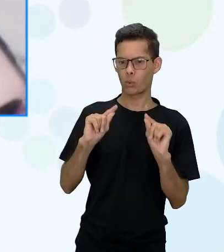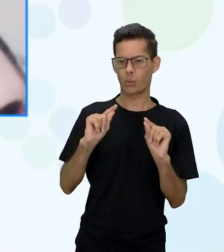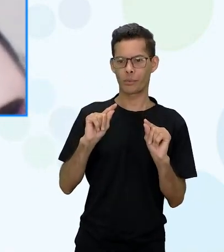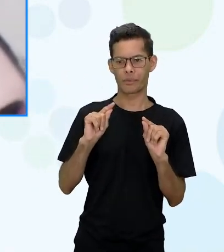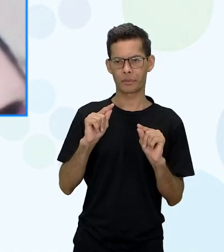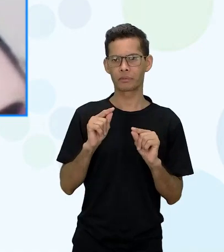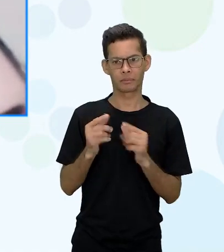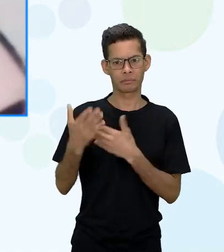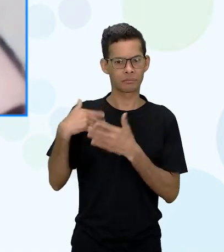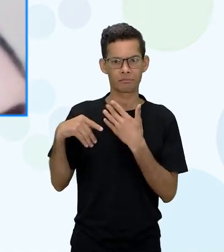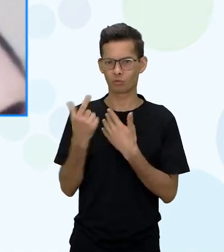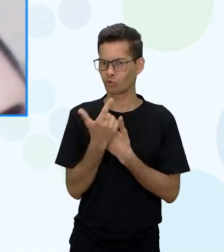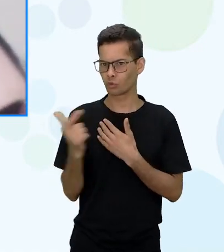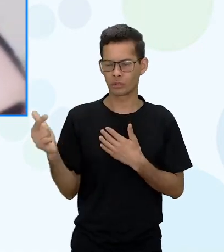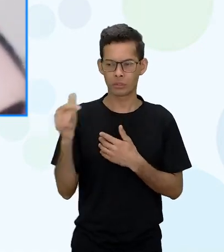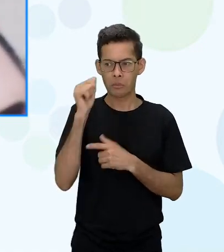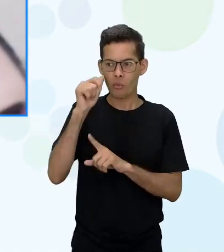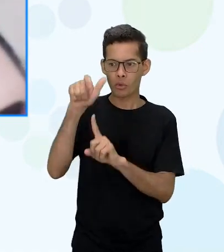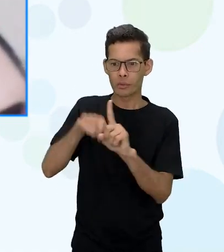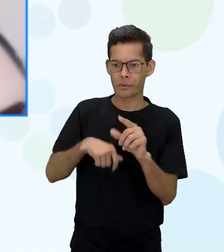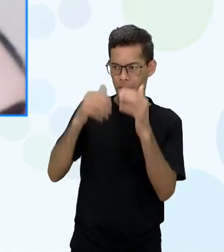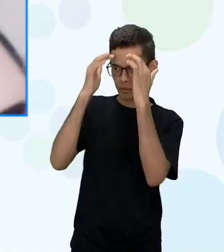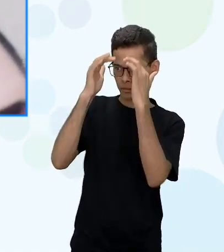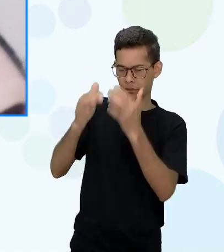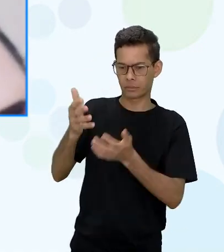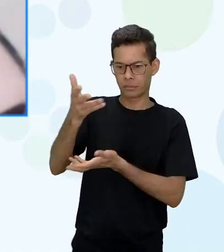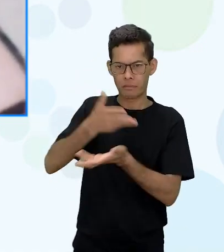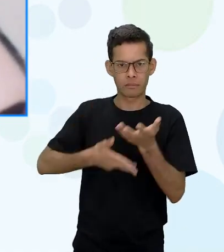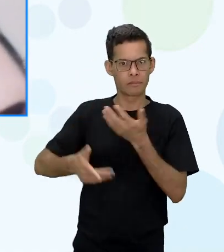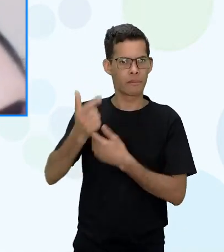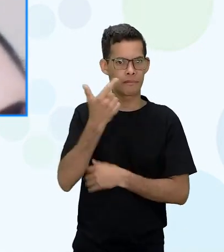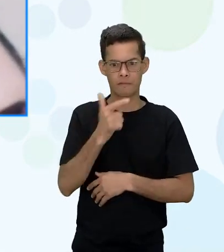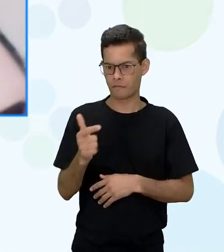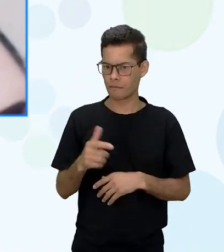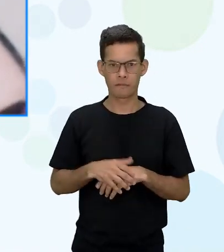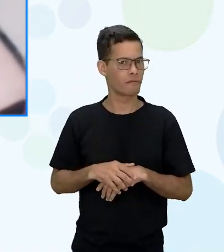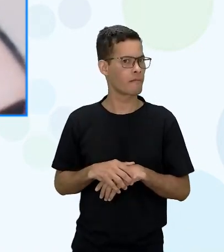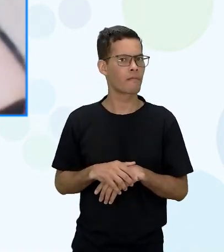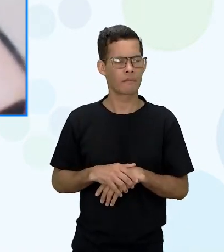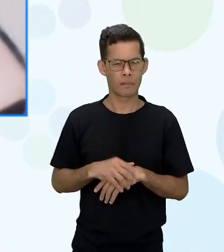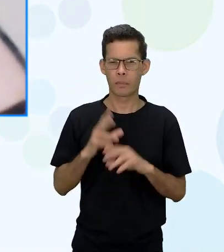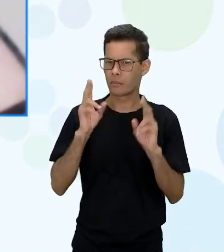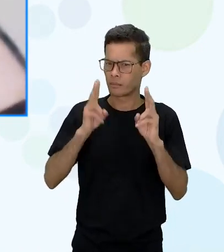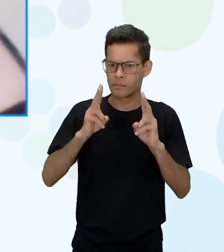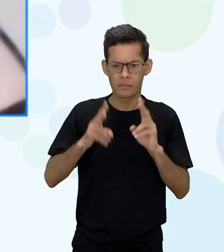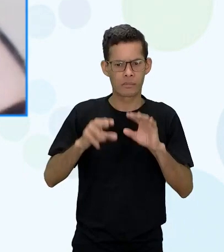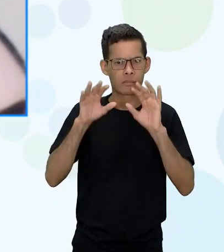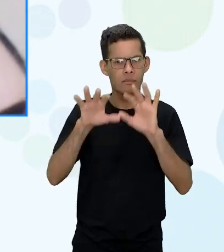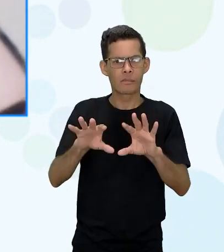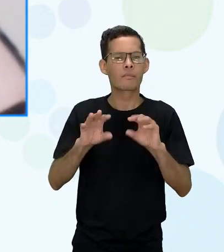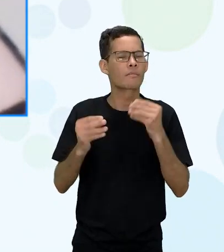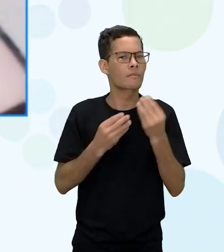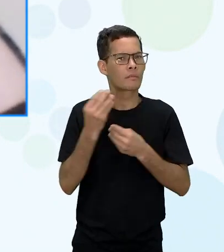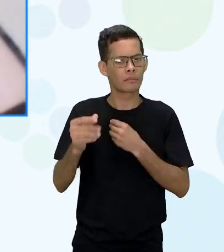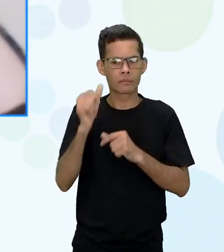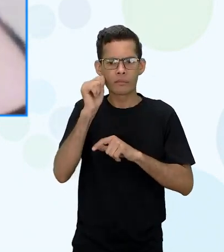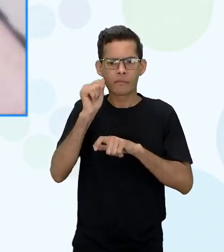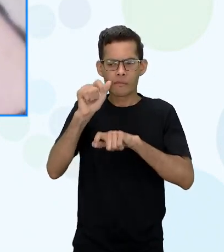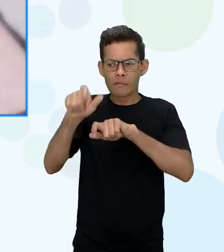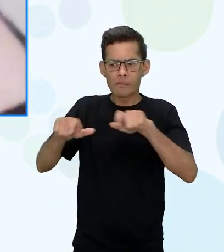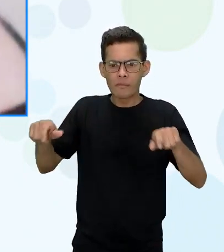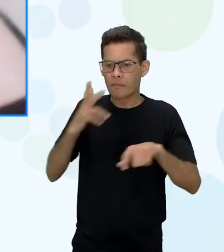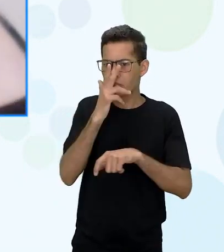respeito pela mulher a mulher sempre foi judiada desde então não então não tinha realmente o seu